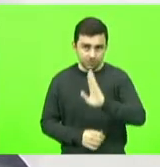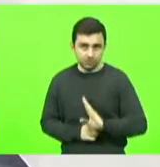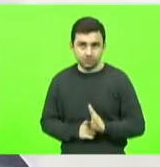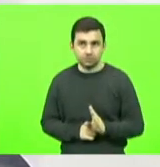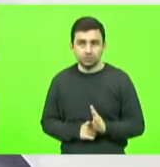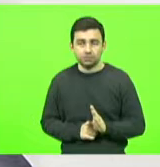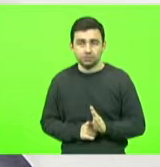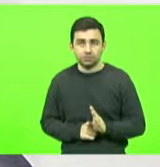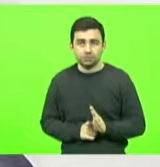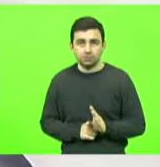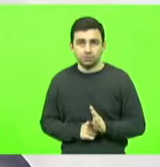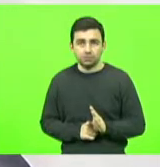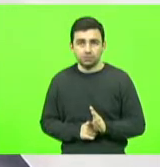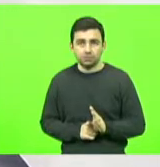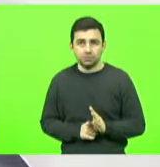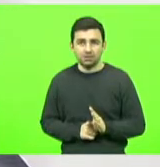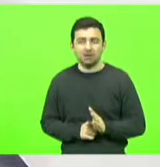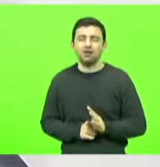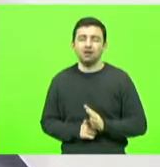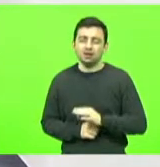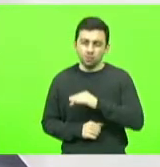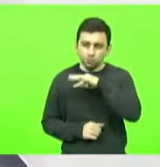deixa muito a desejar.